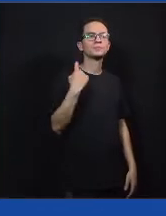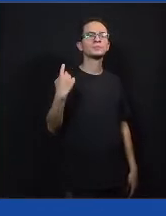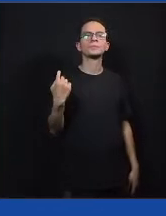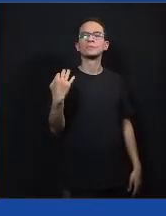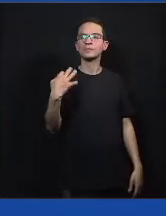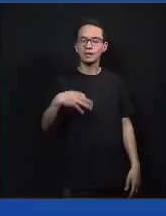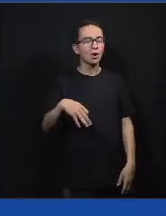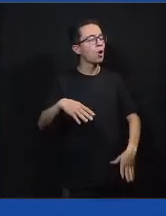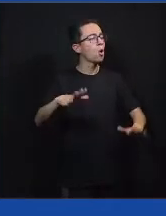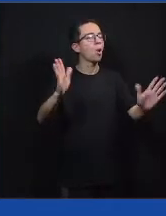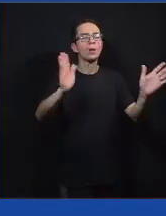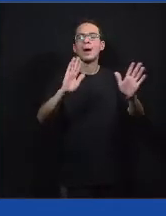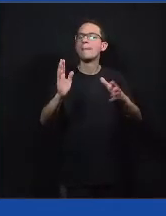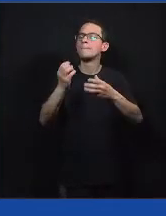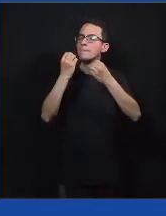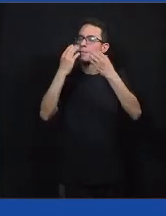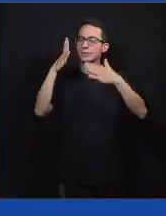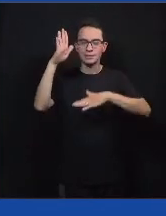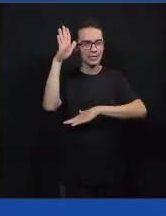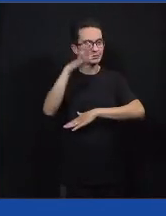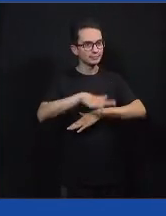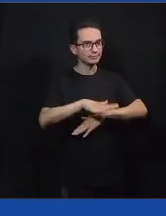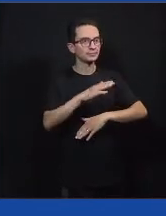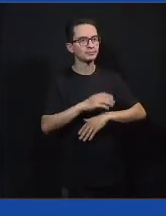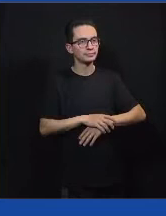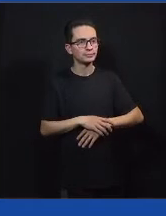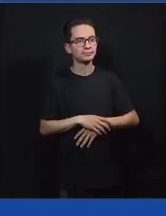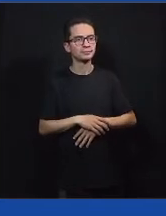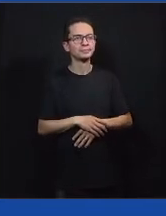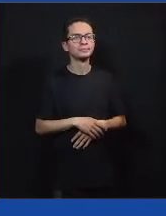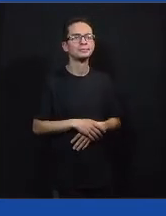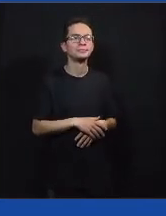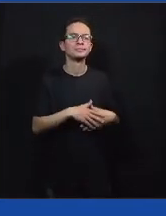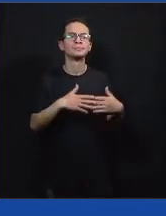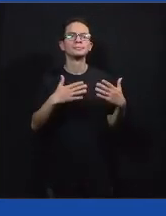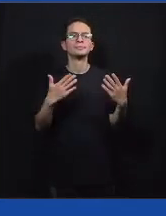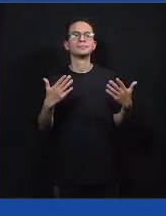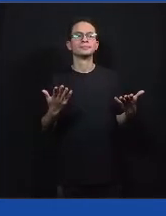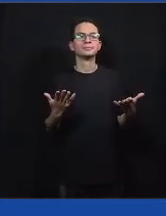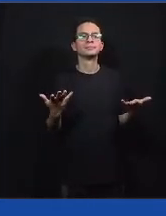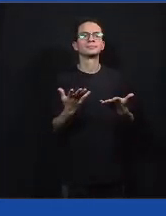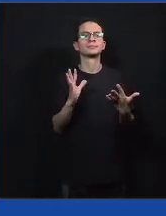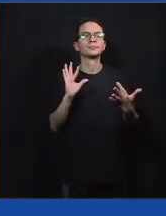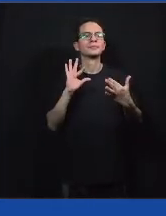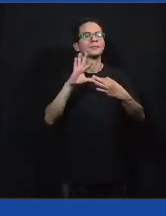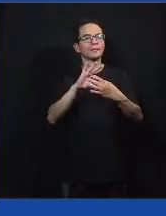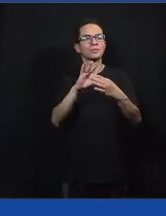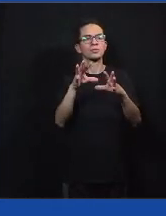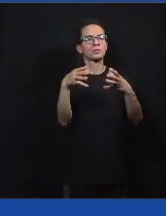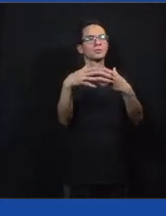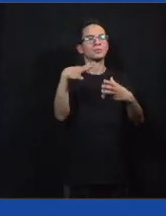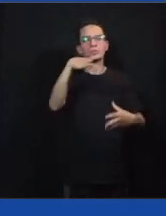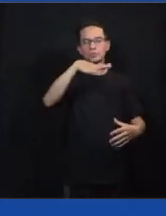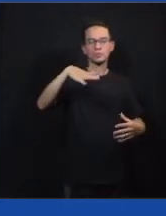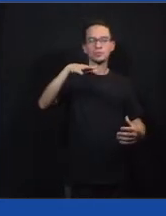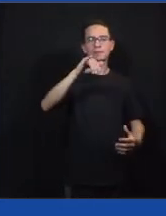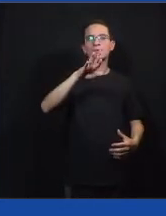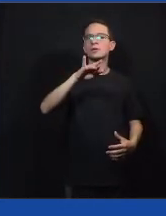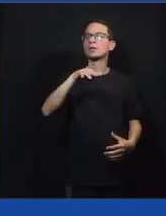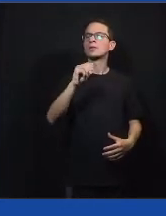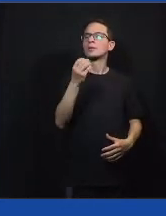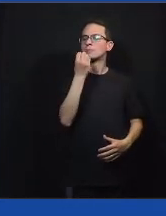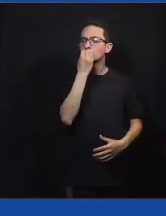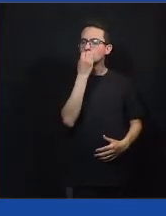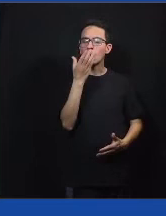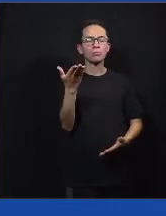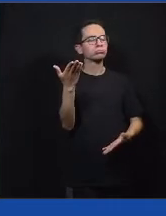Oi, pessoal. Boa tarde. sou de Florestal e faço parte da equipe do Terroir, né? E contribuí nesse